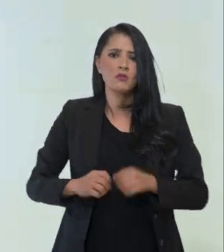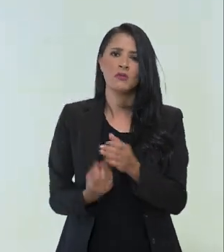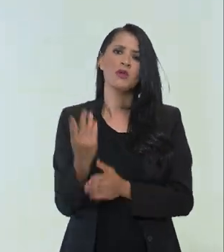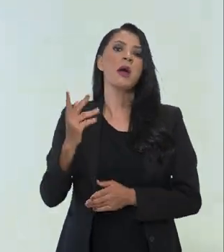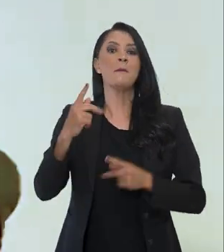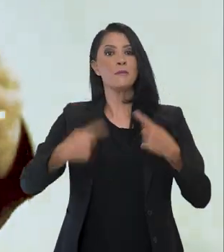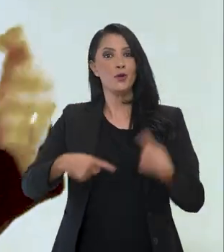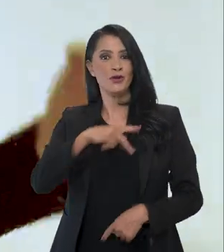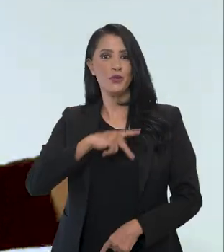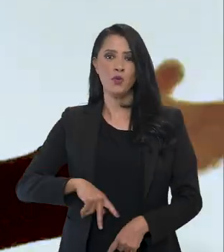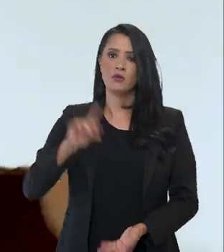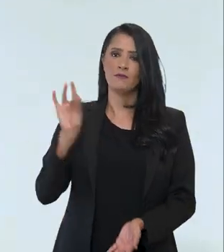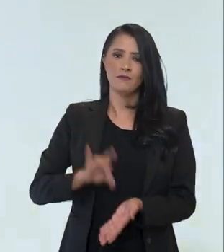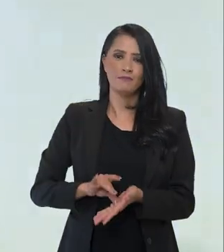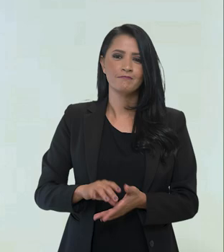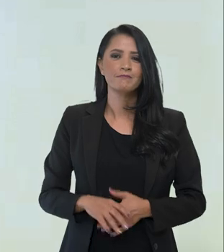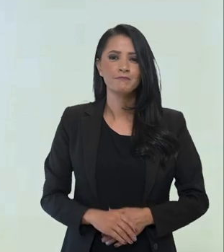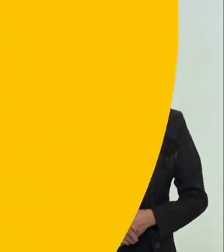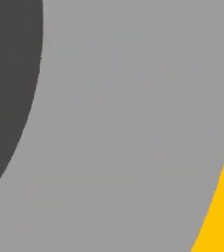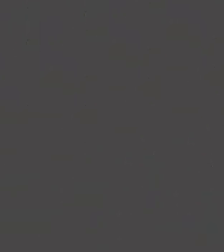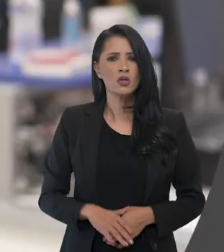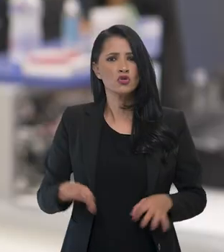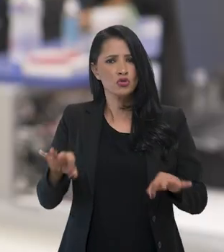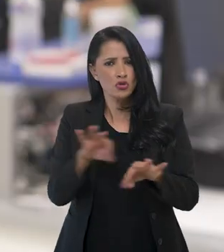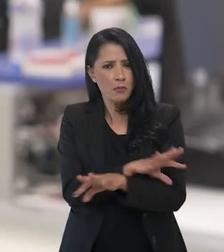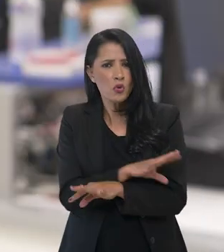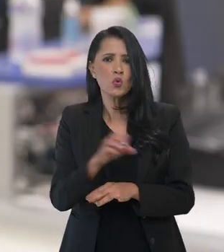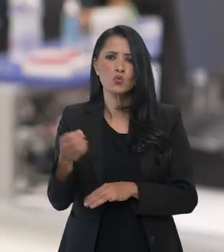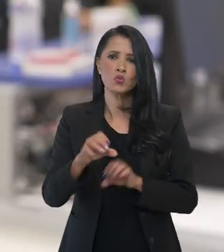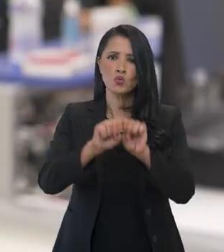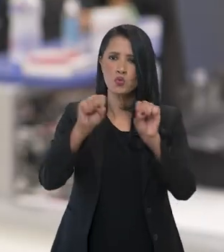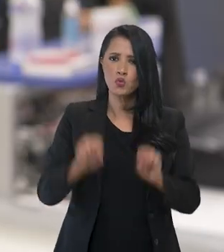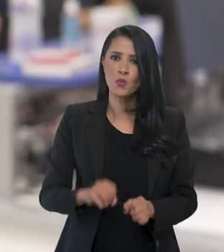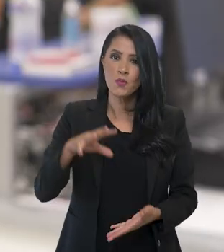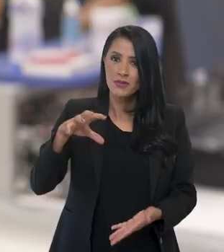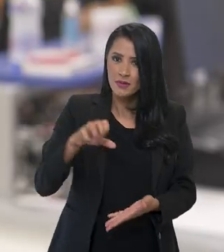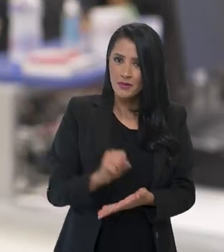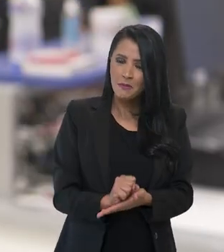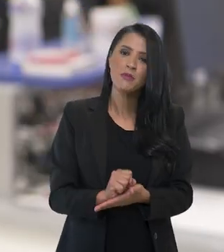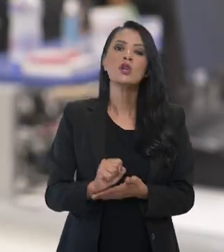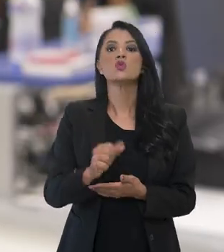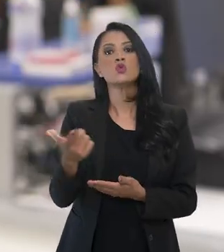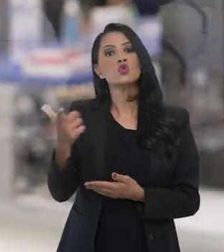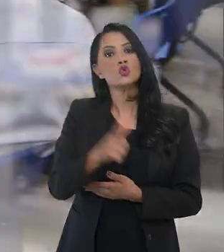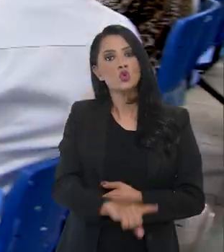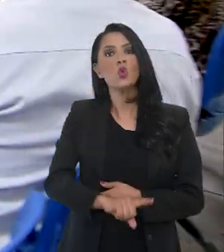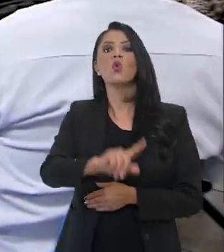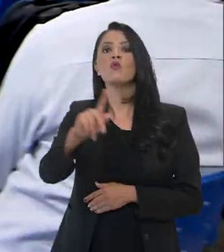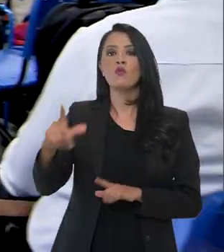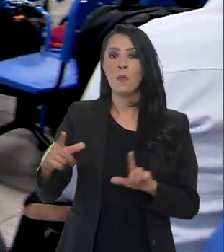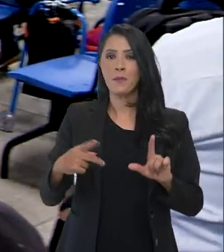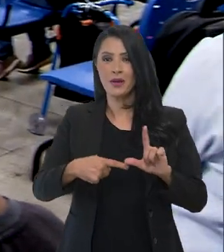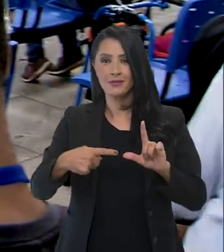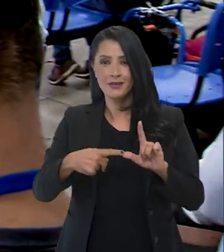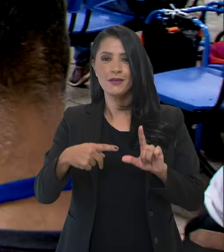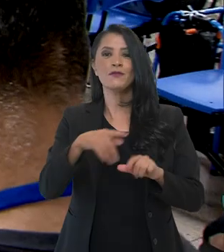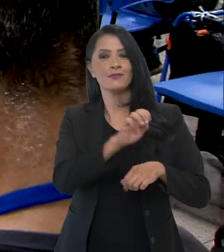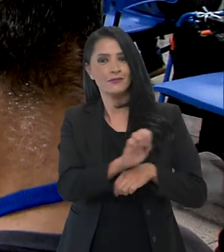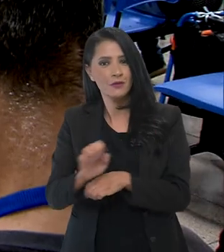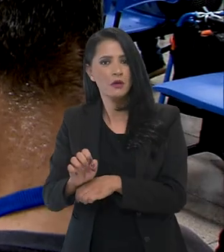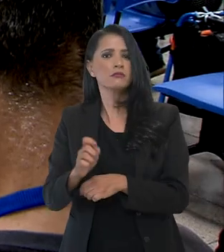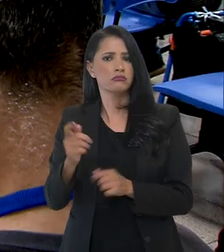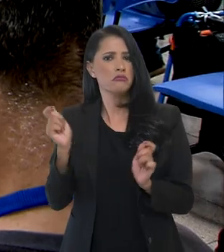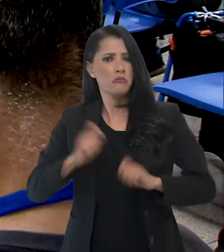que possamos fazer políticas públicas eficientes. Já está valendo o novo sistema para cadastramento e renovação do passe livre